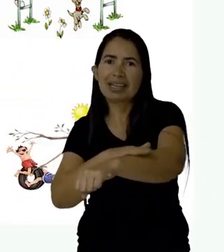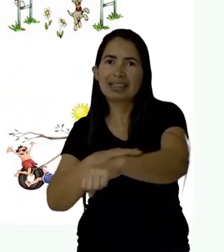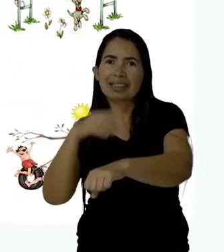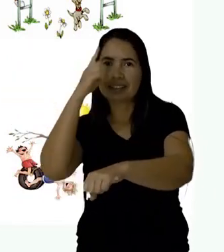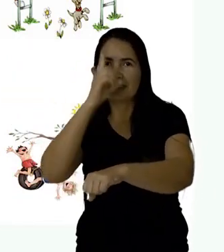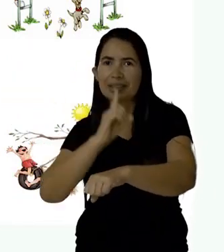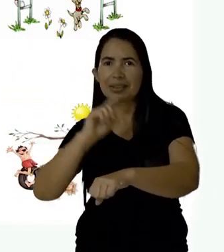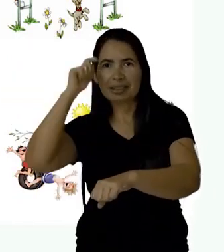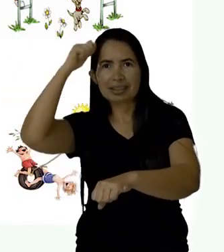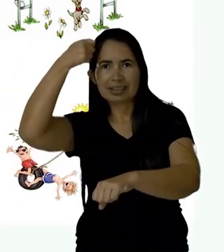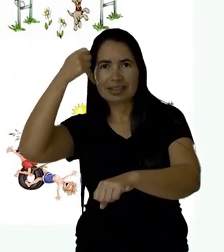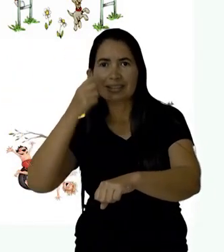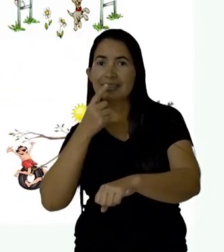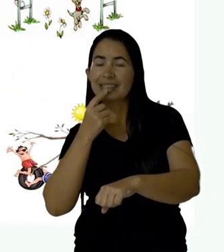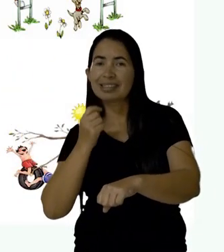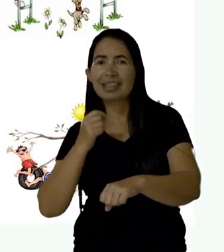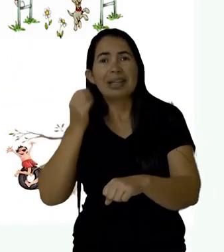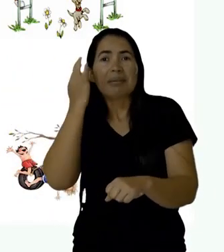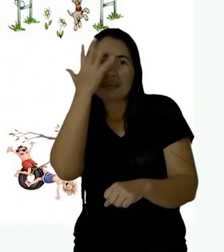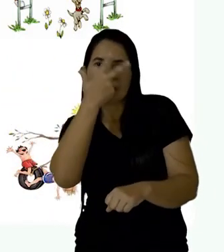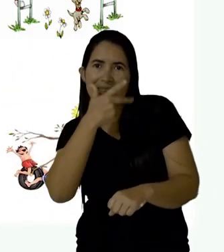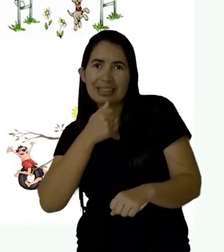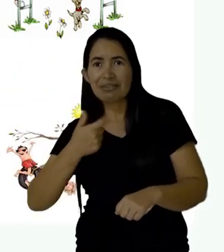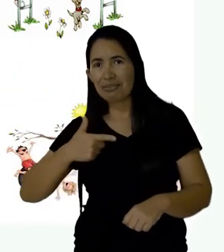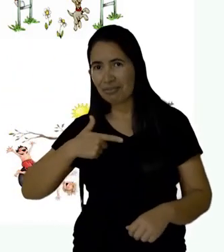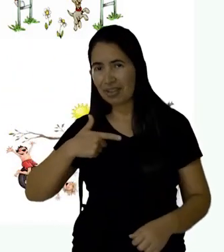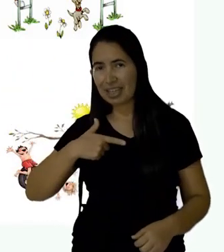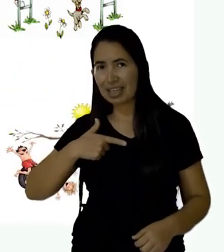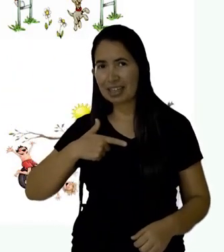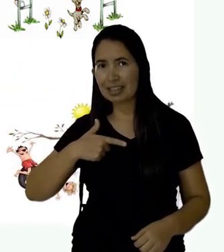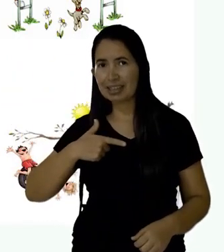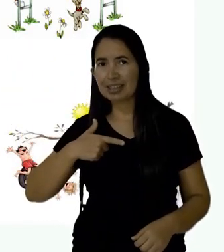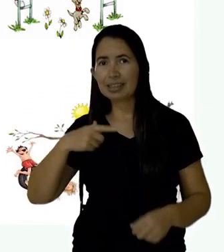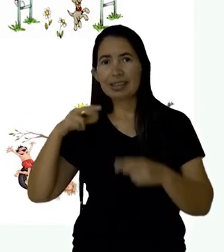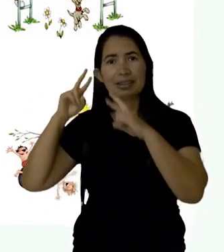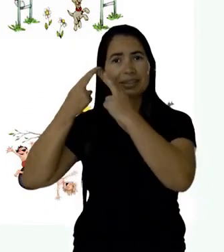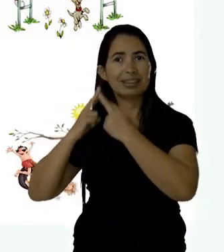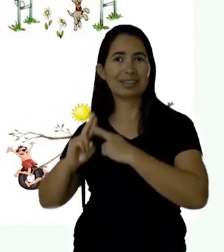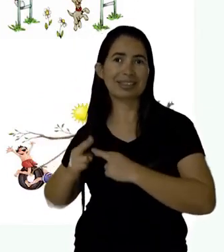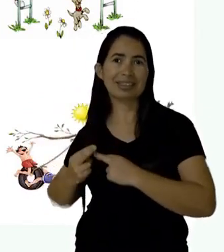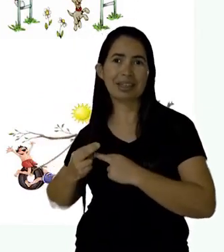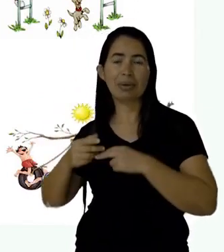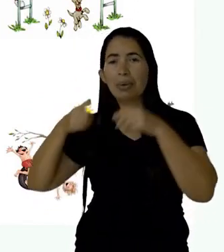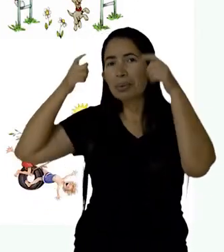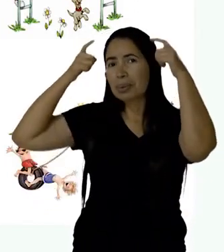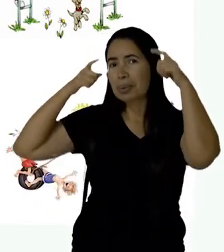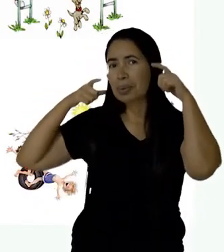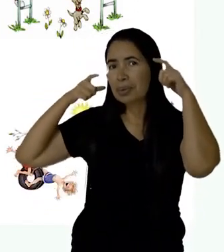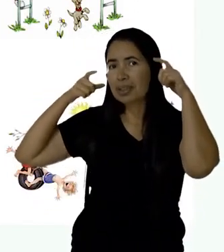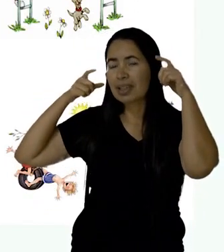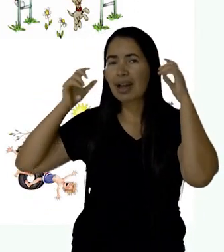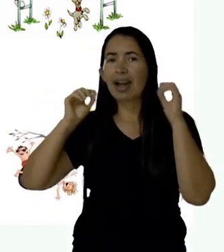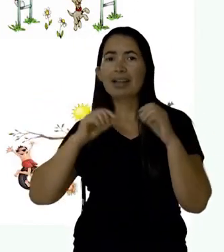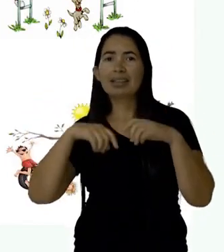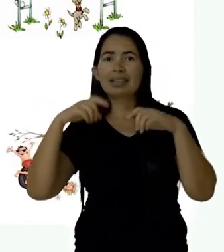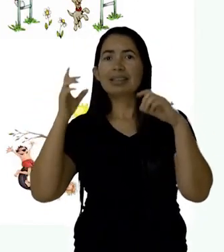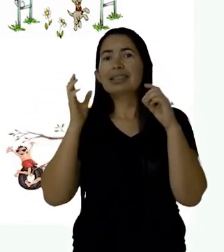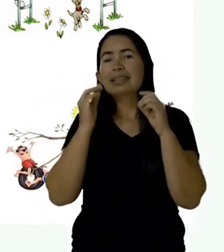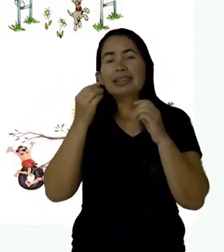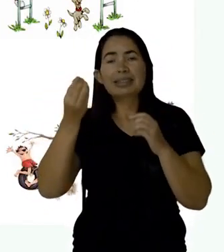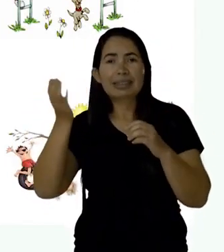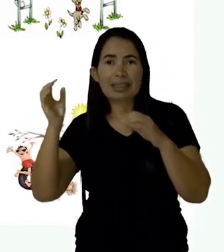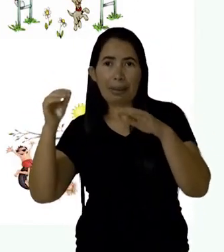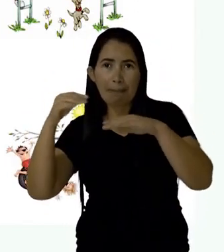ruiva, amarela. Seja bonitinha ou feia. De trança ou toca de meia. Use